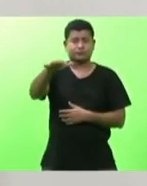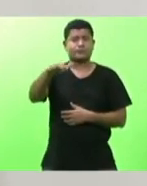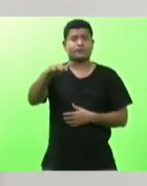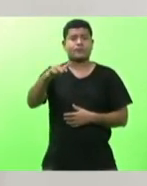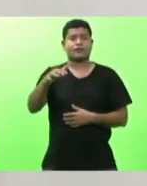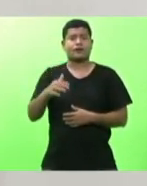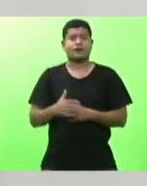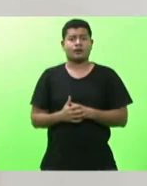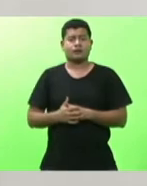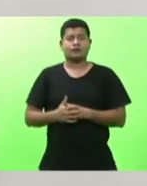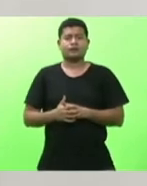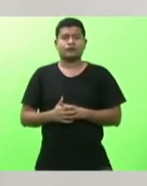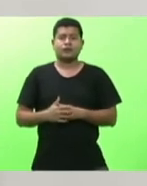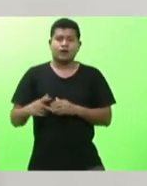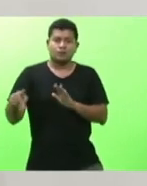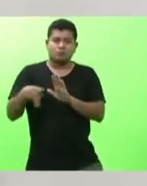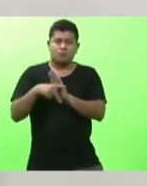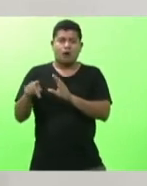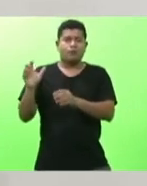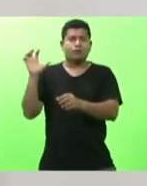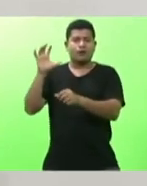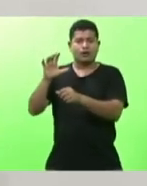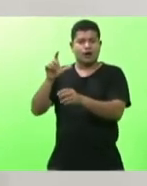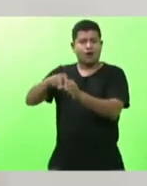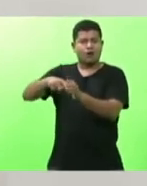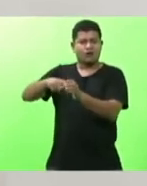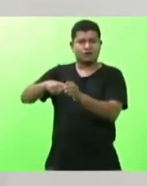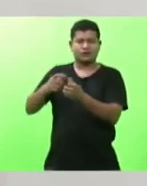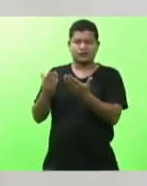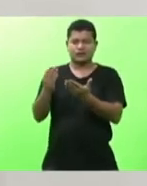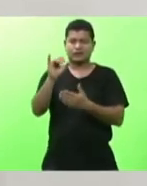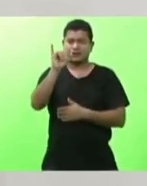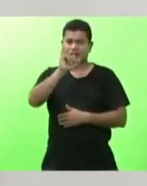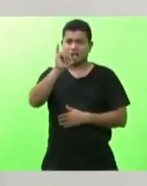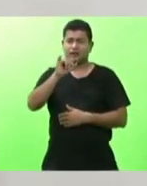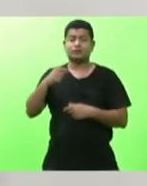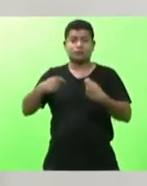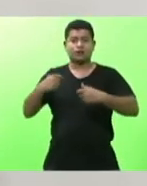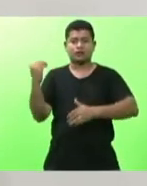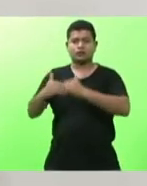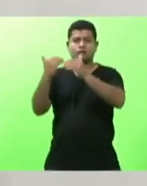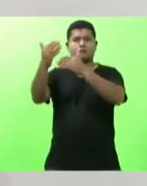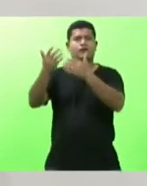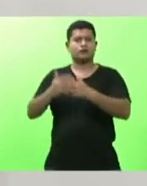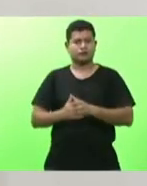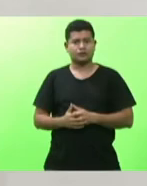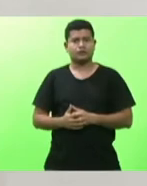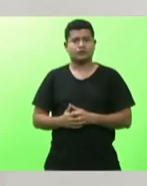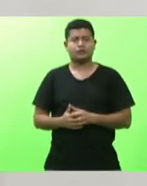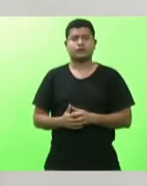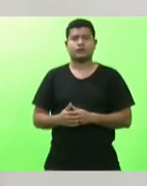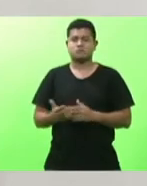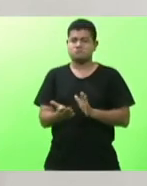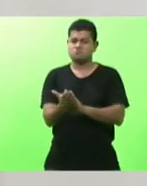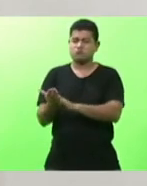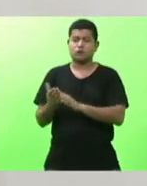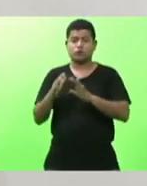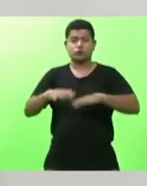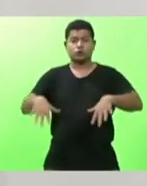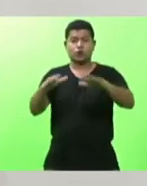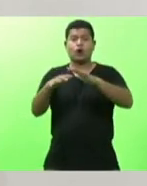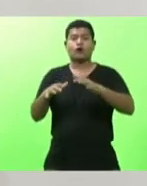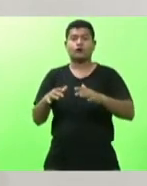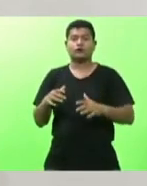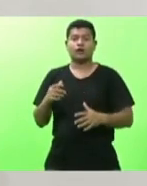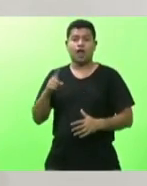colonização italiana que precisam dela para o seu desenvolvimento parabenizo aqui a todos os descendentes de